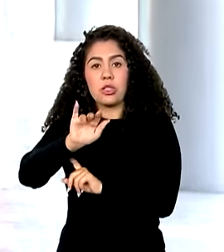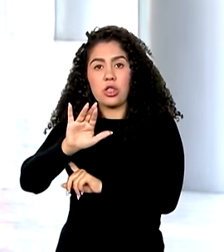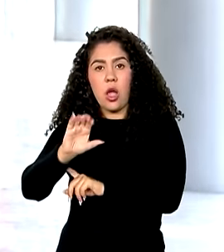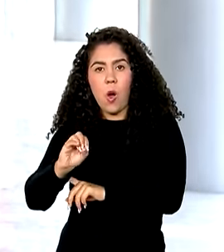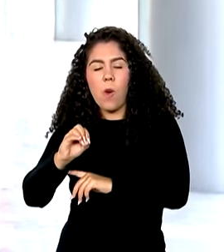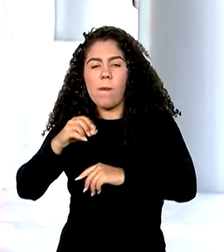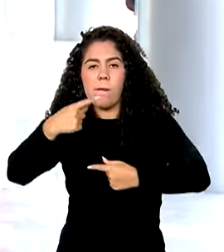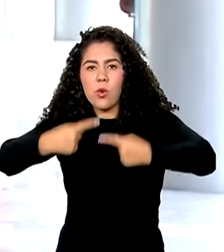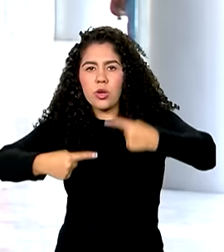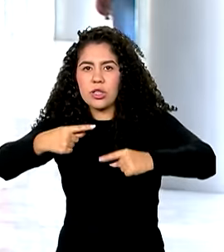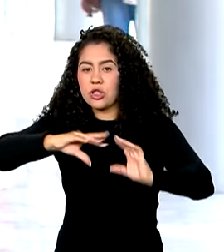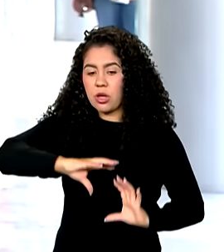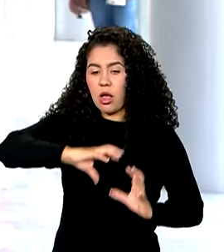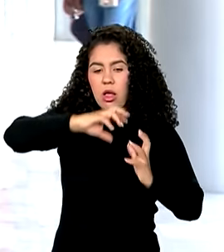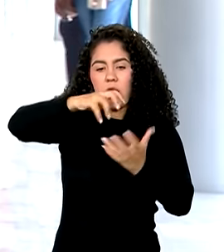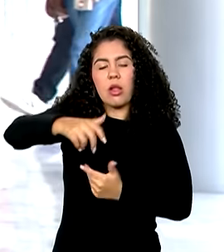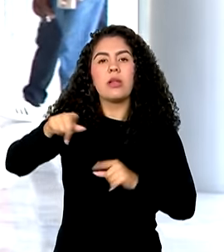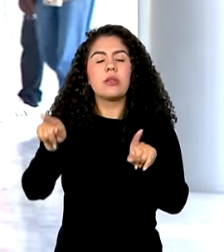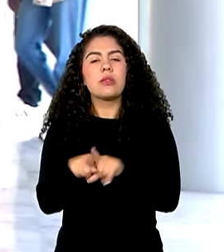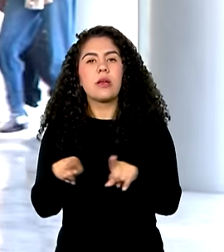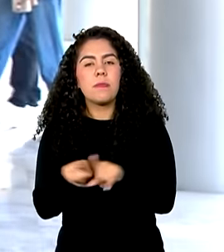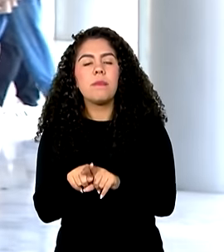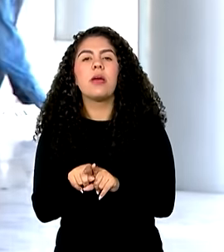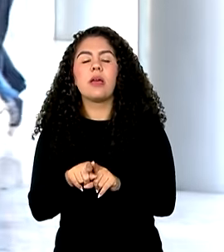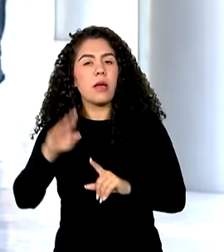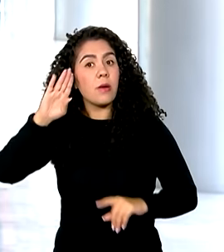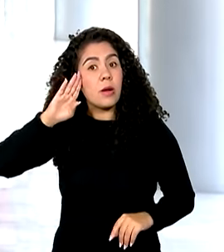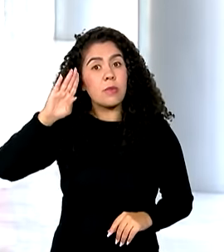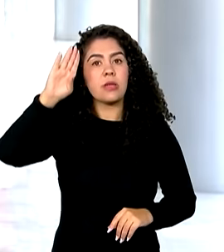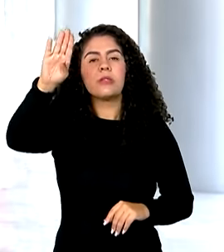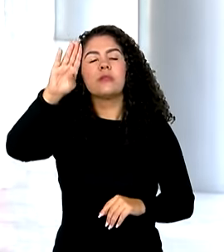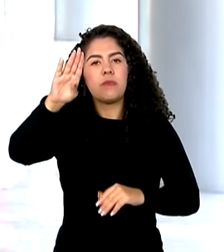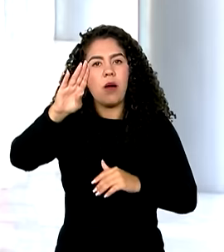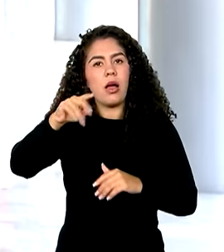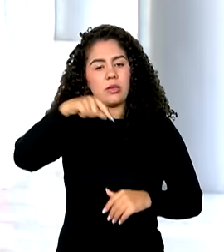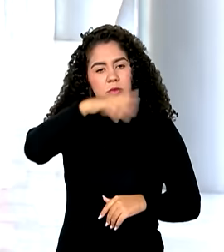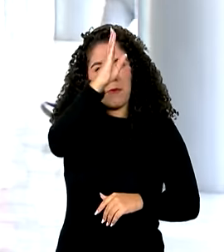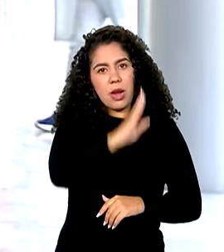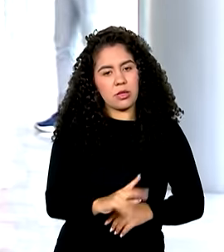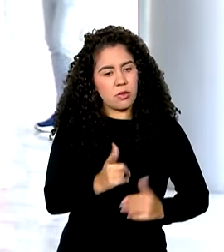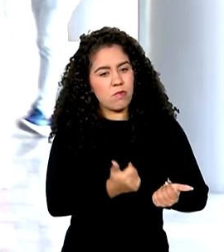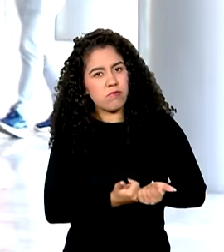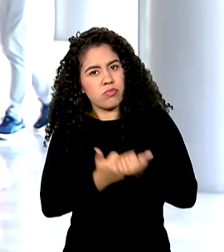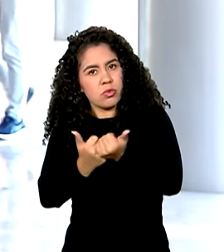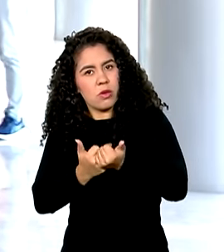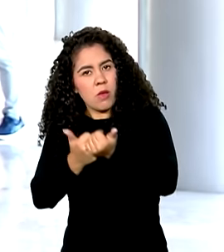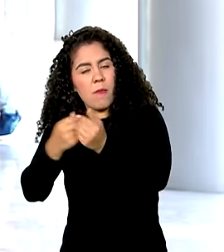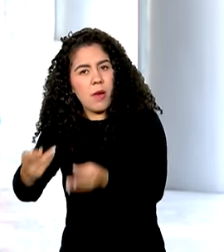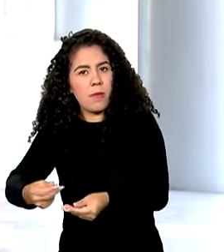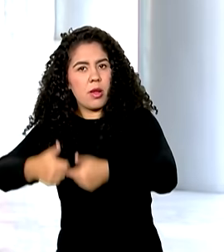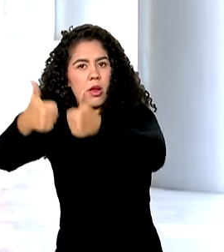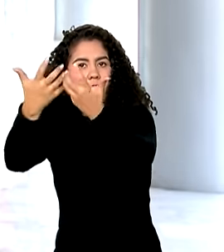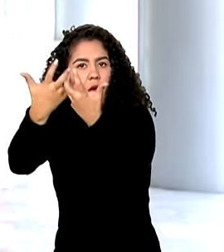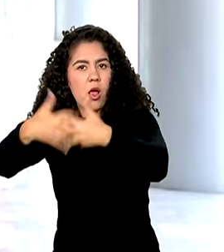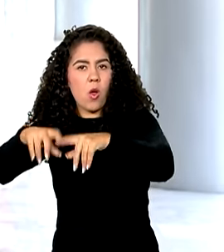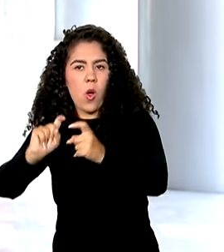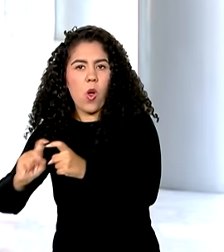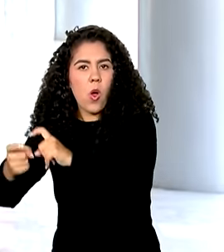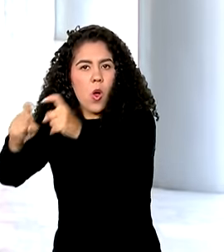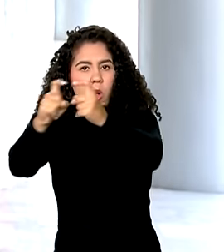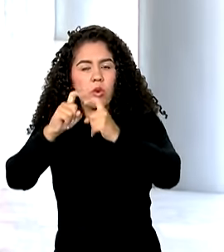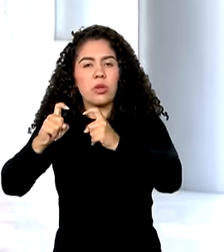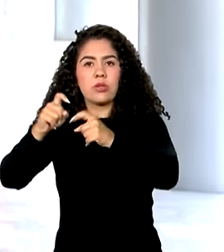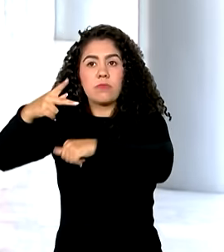perspectivas do mundo em desenvolvimento e as principais contribuições do Brasil para o aprimoramento da governança global.